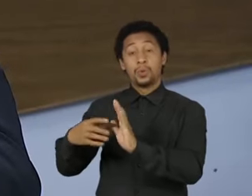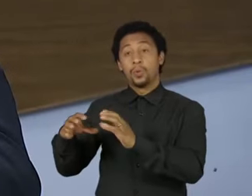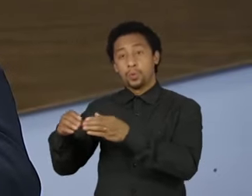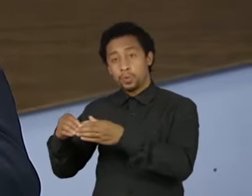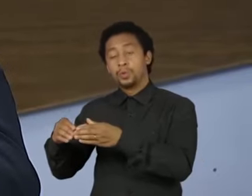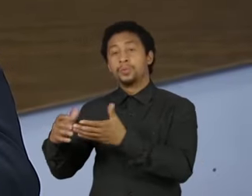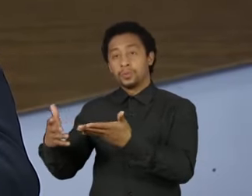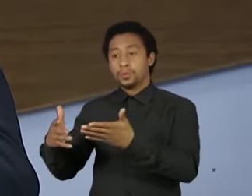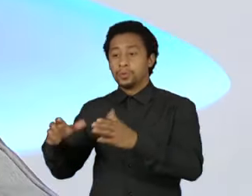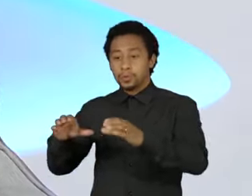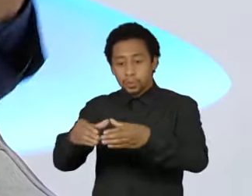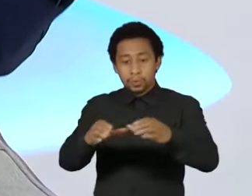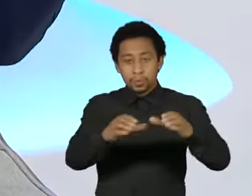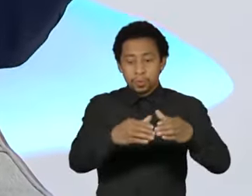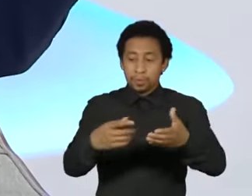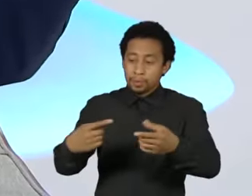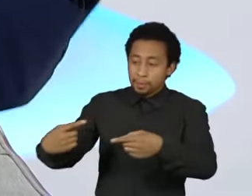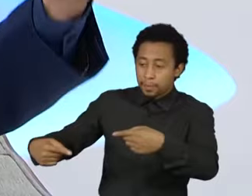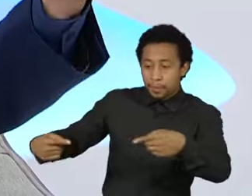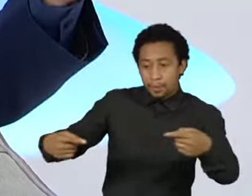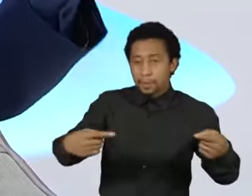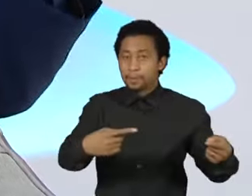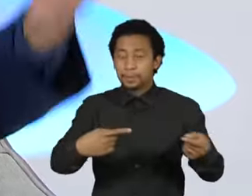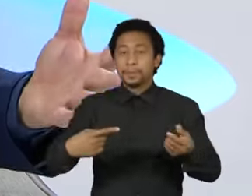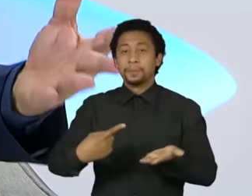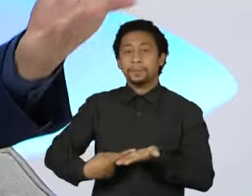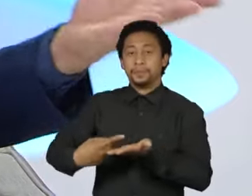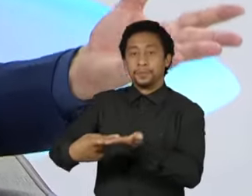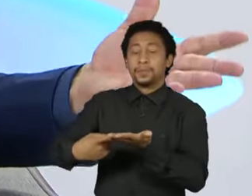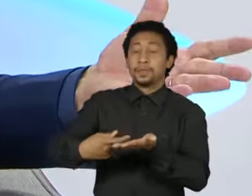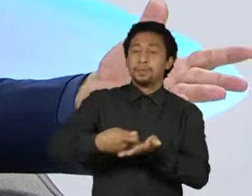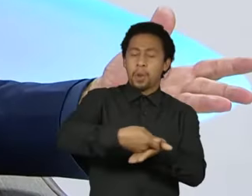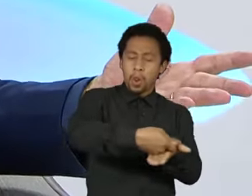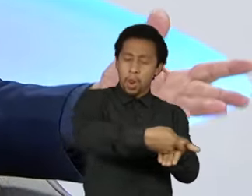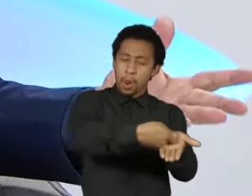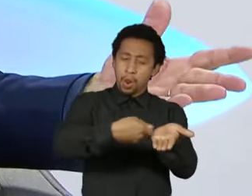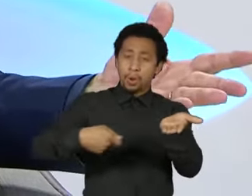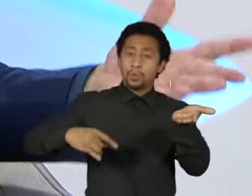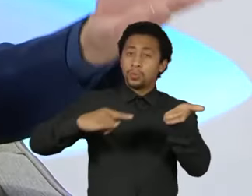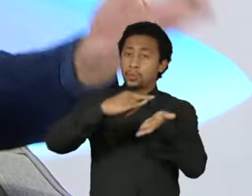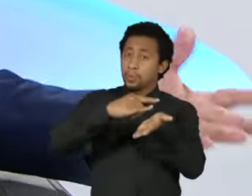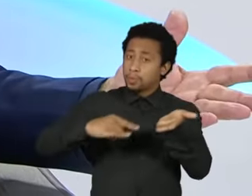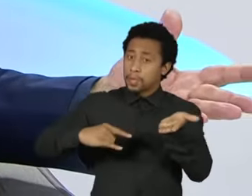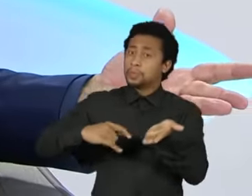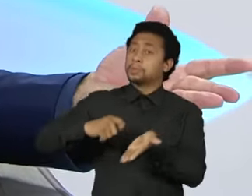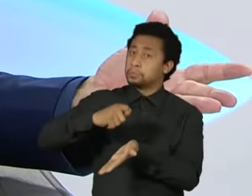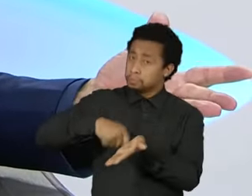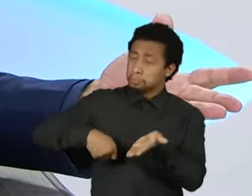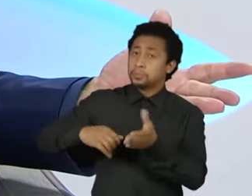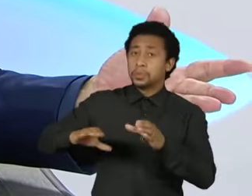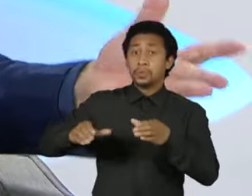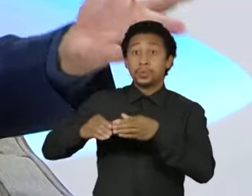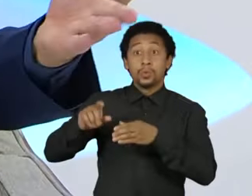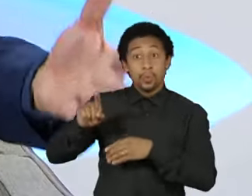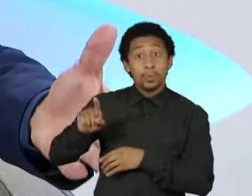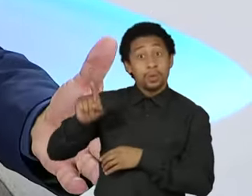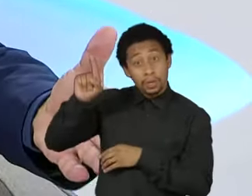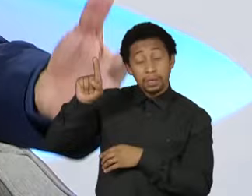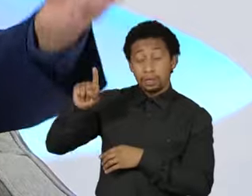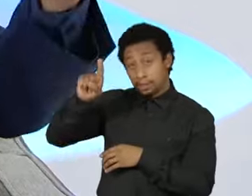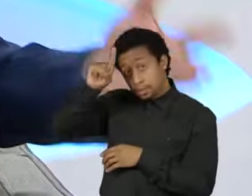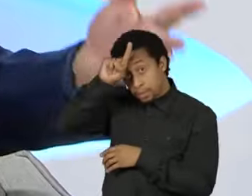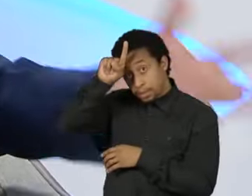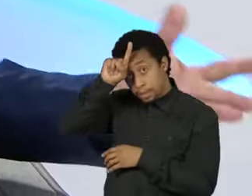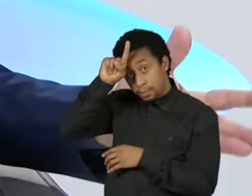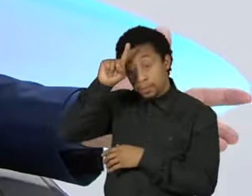liberais e verdes. Construir um documento de convergência, olha que são forças políticas muito distintas na Alemanha. Construir um